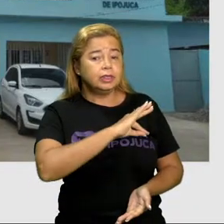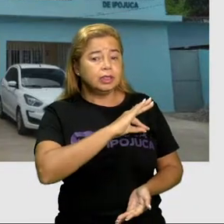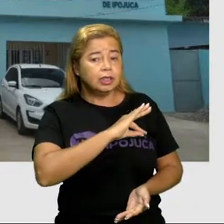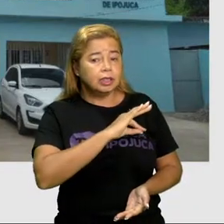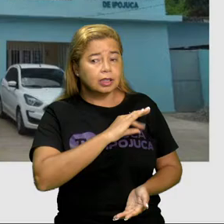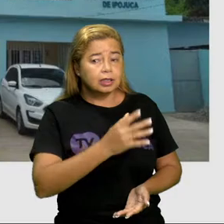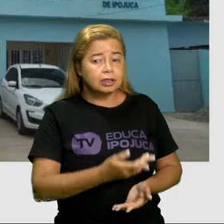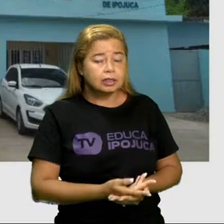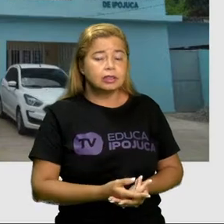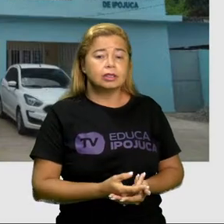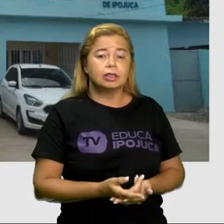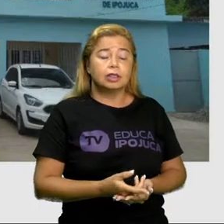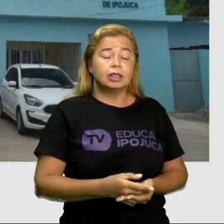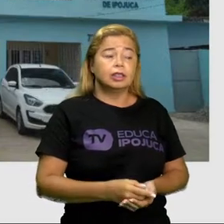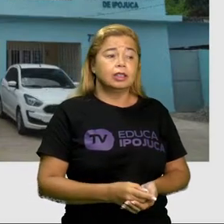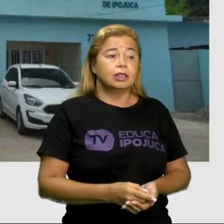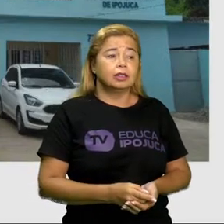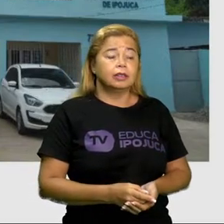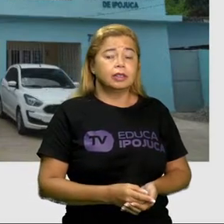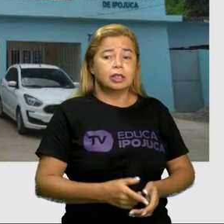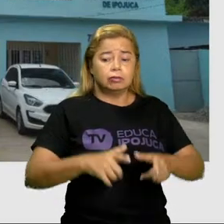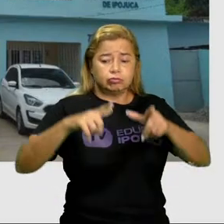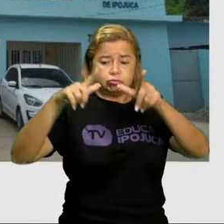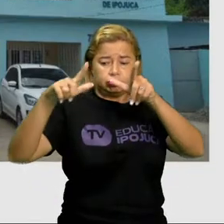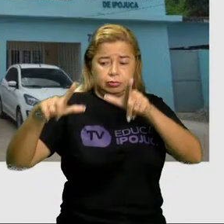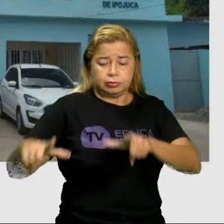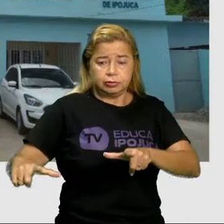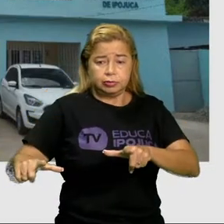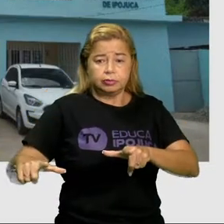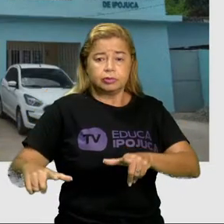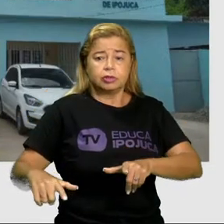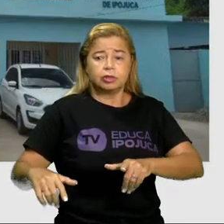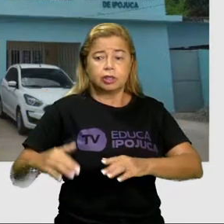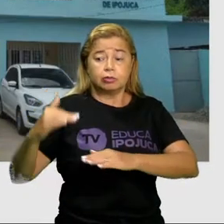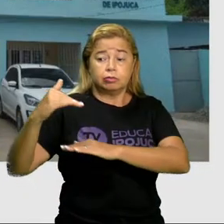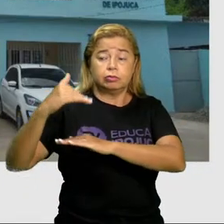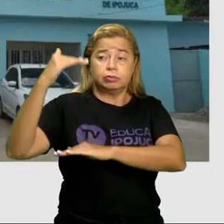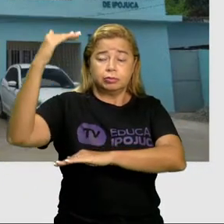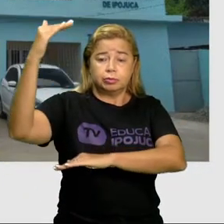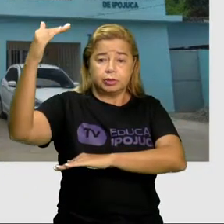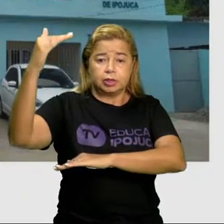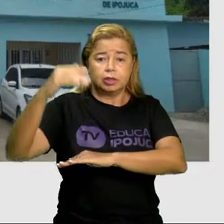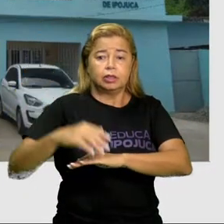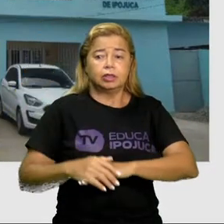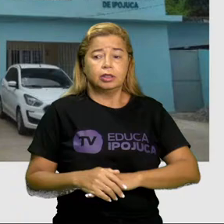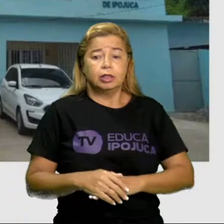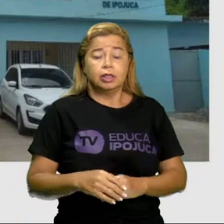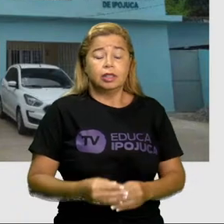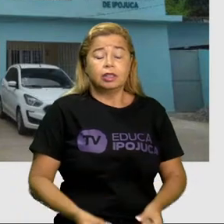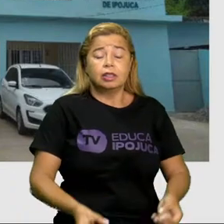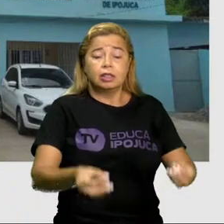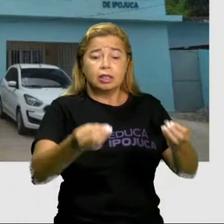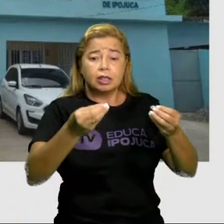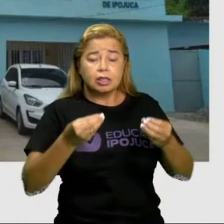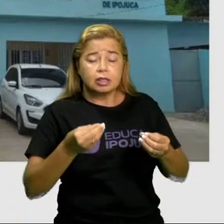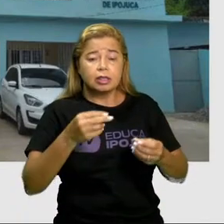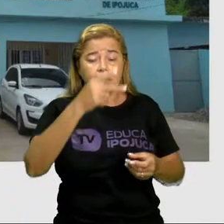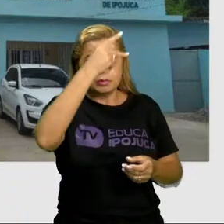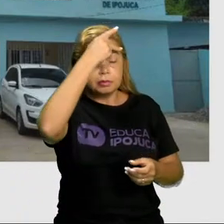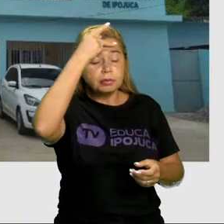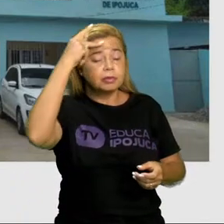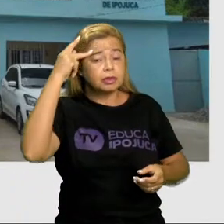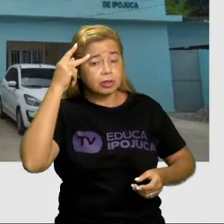policial que é fixa, né? Ela tem um prédio fixo para atendimento ao público. E essa